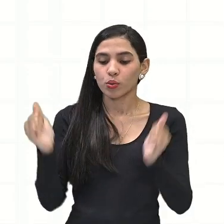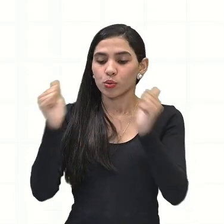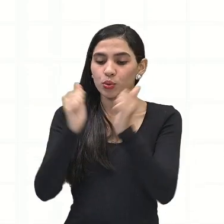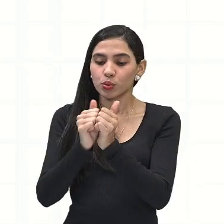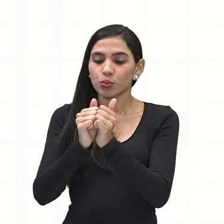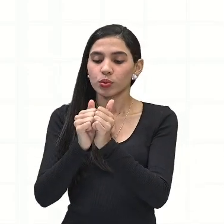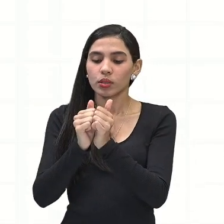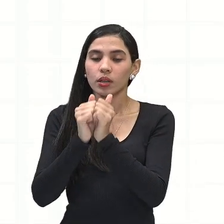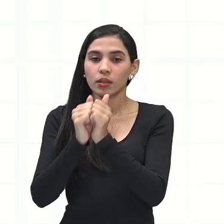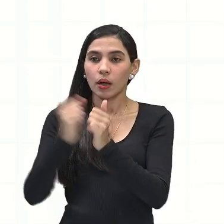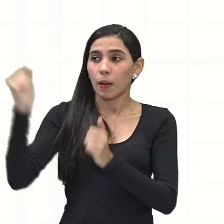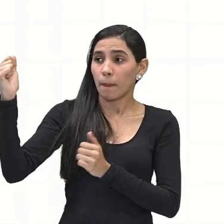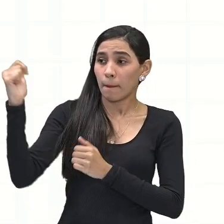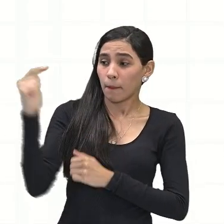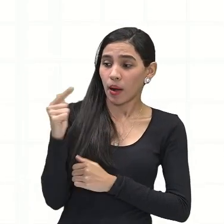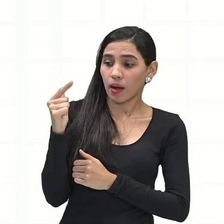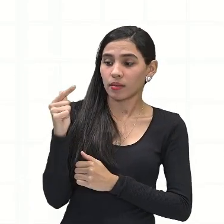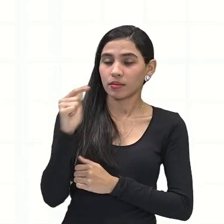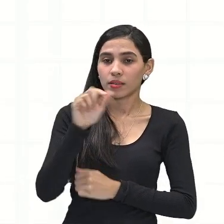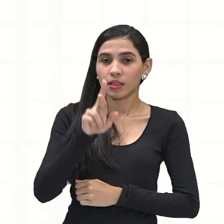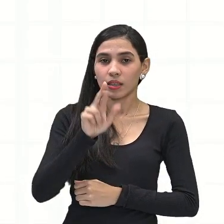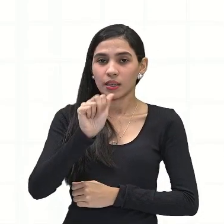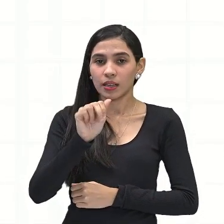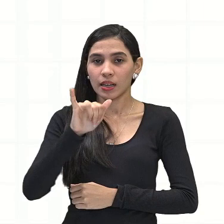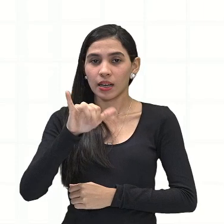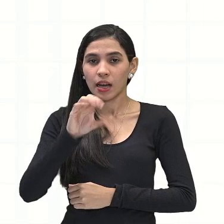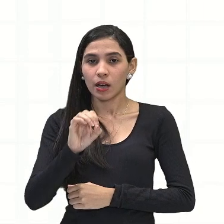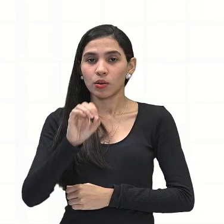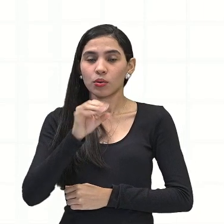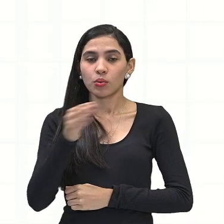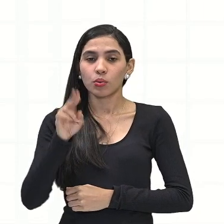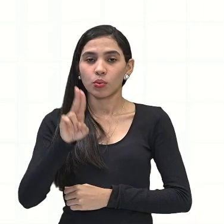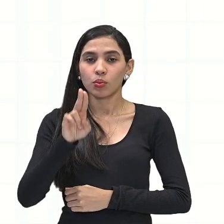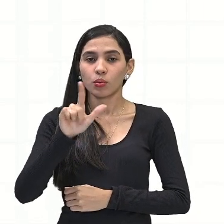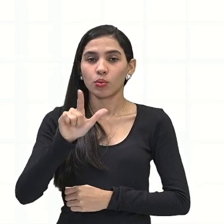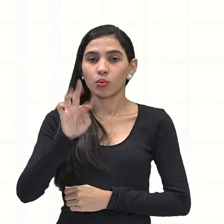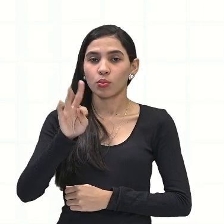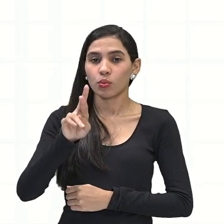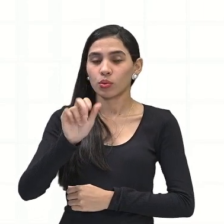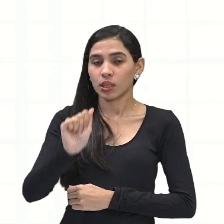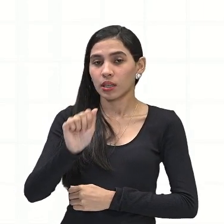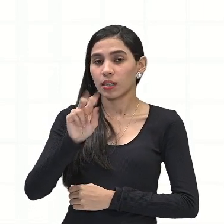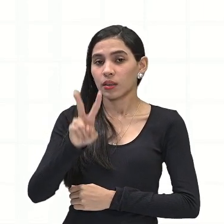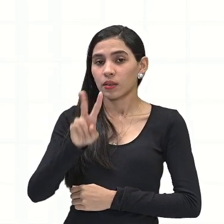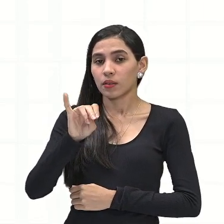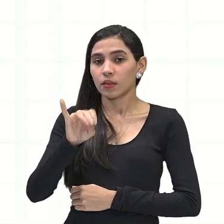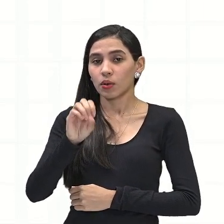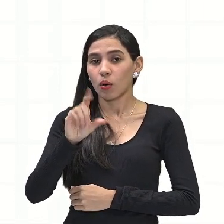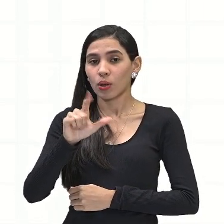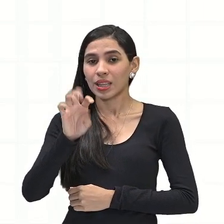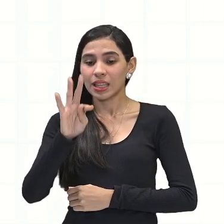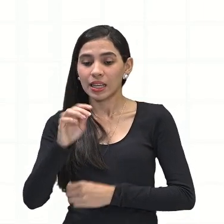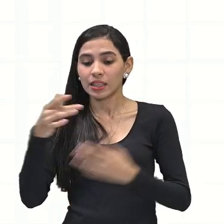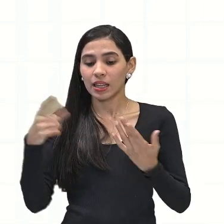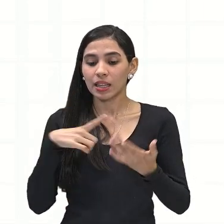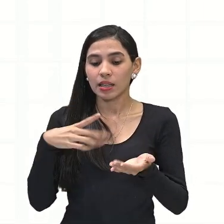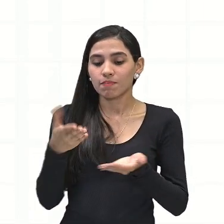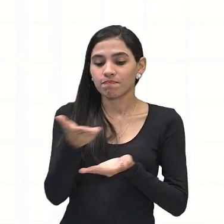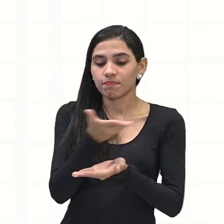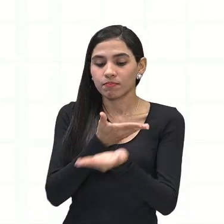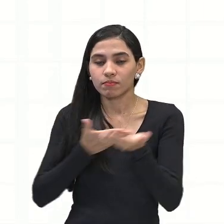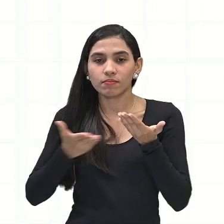essa radiação ultravioleta, com esses raios ultravioletas, UVA, UVB e UVC, que estão ali